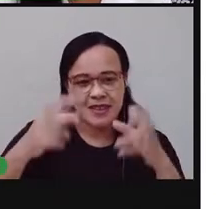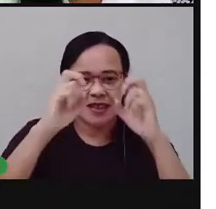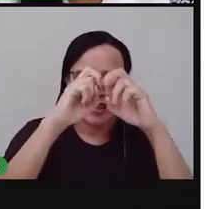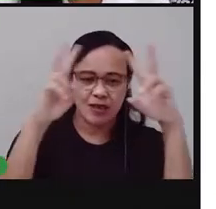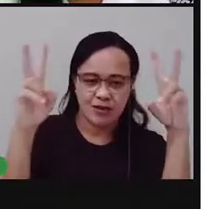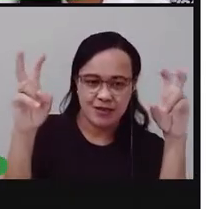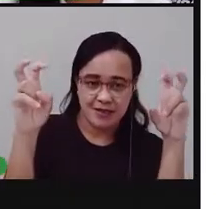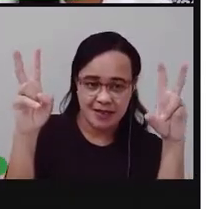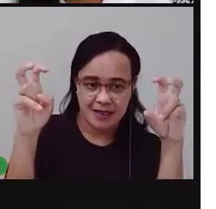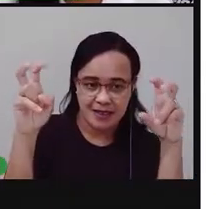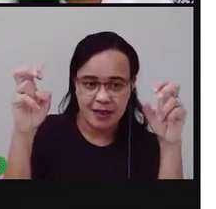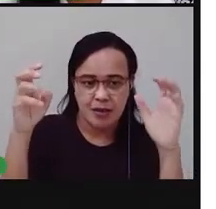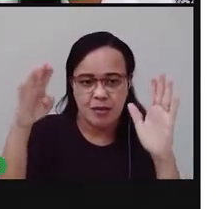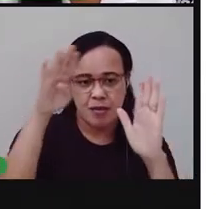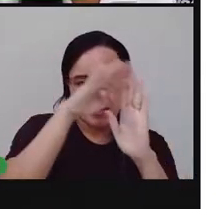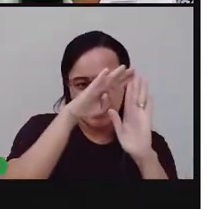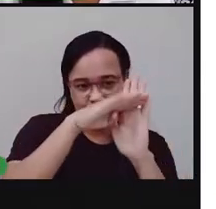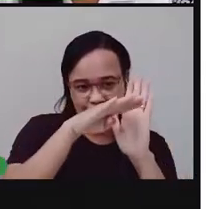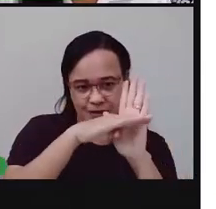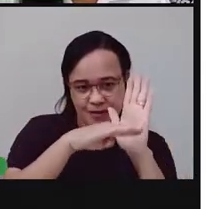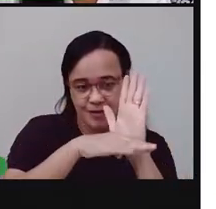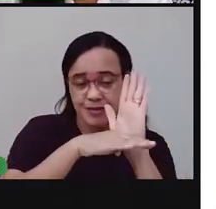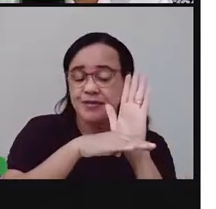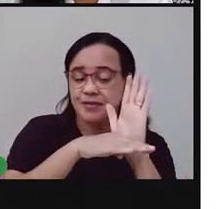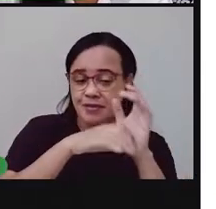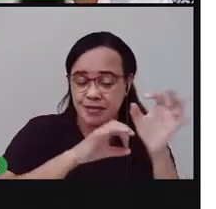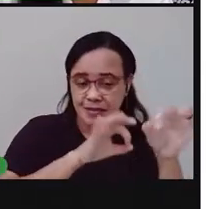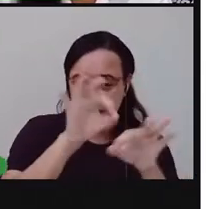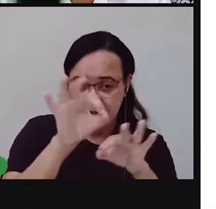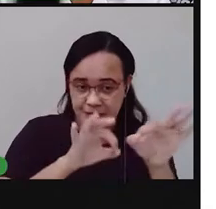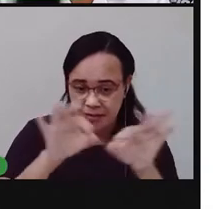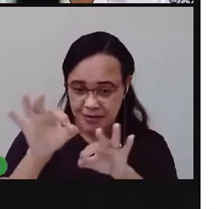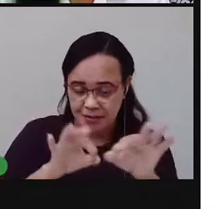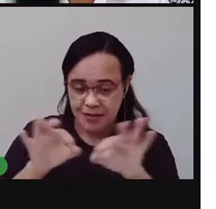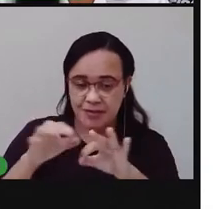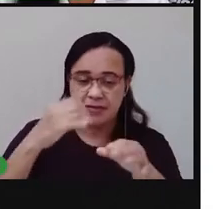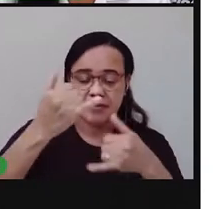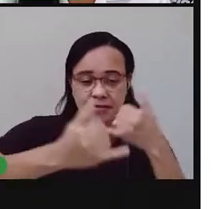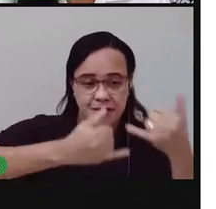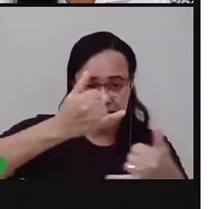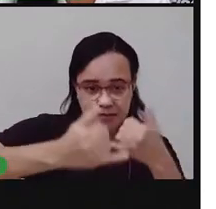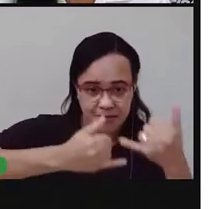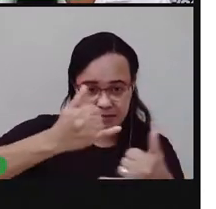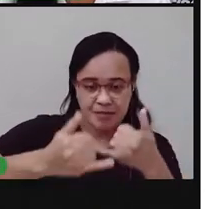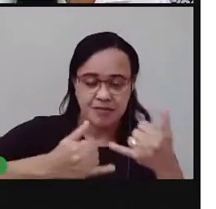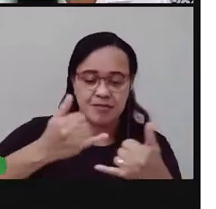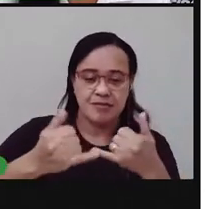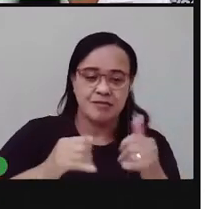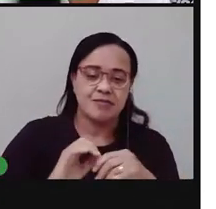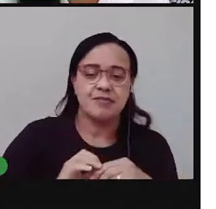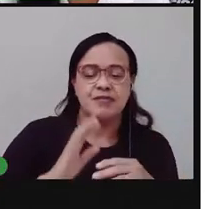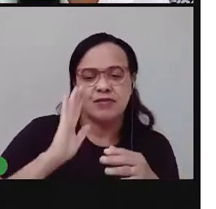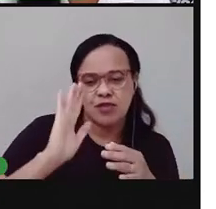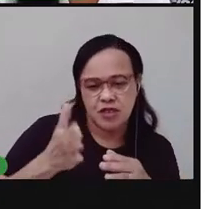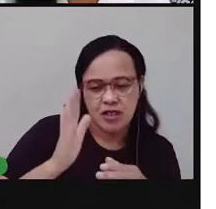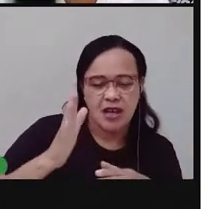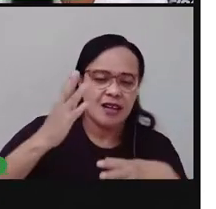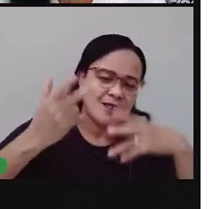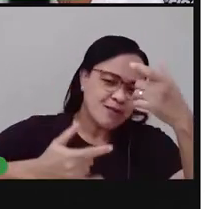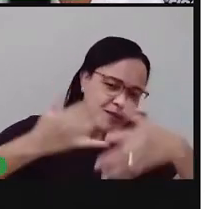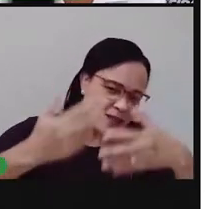organizando os brinquedos. Lista! A gente já falou um pouco nas nossas outras aulas sobre